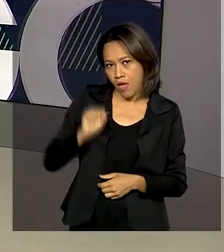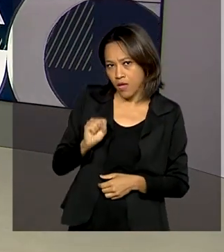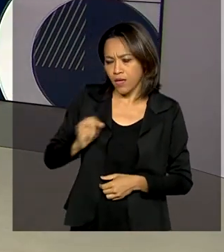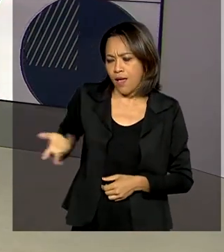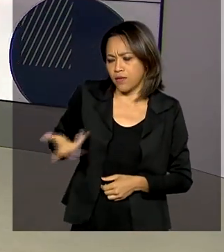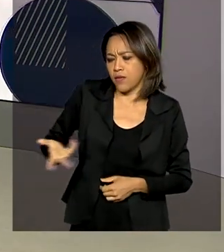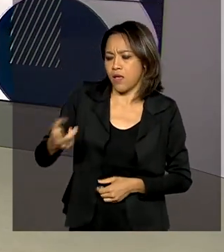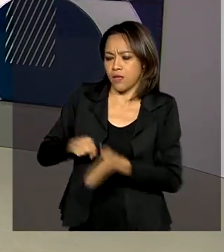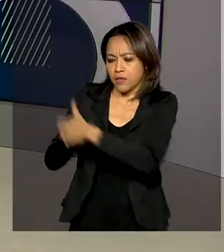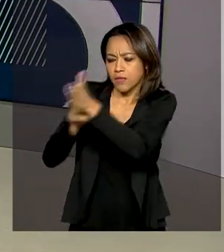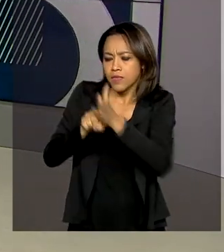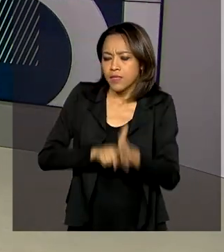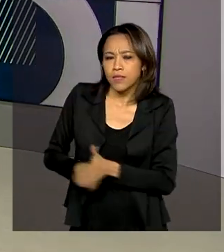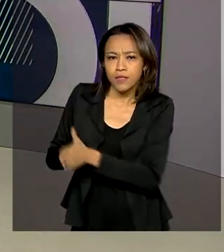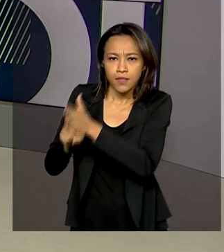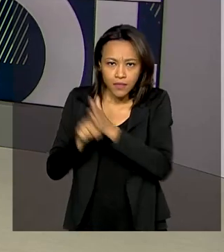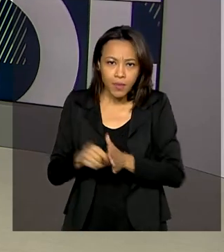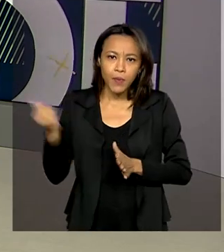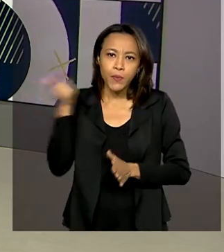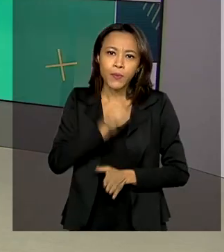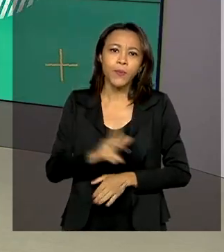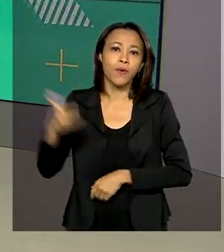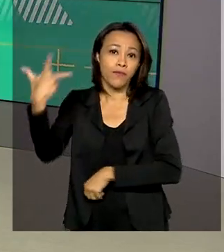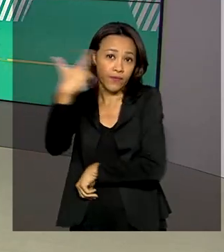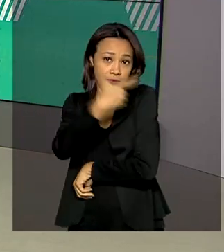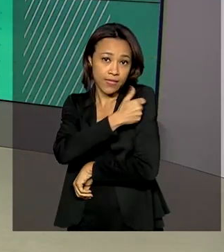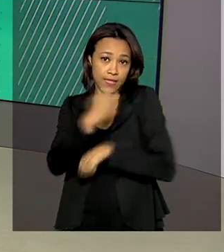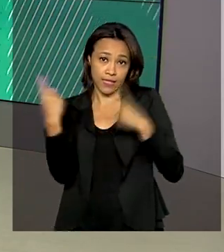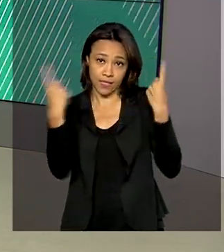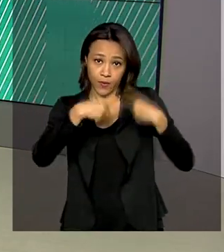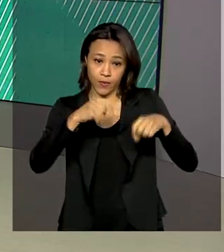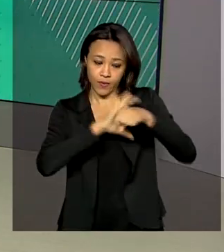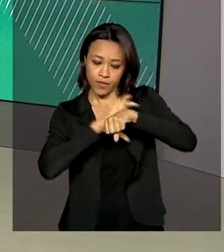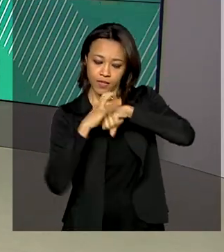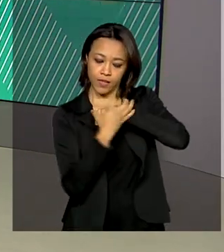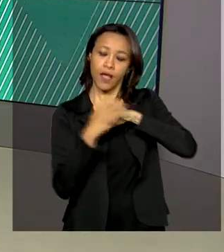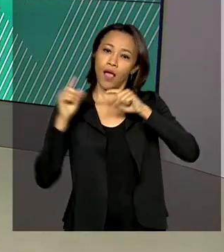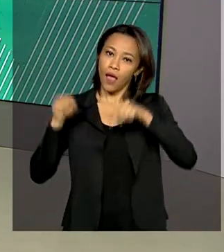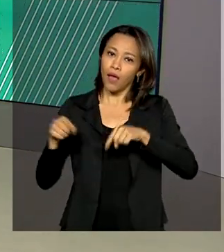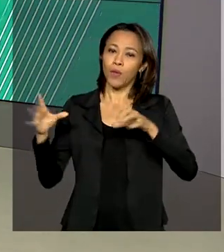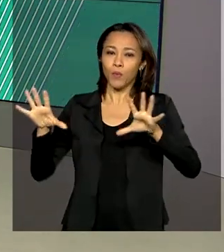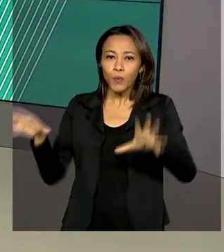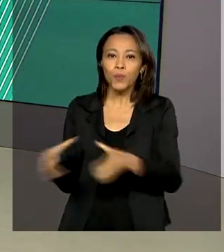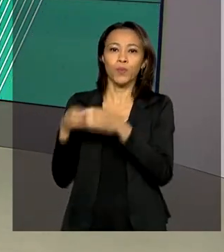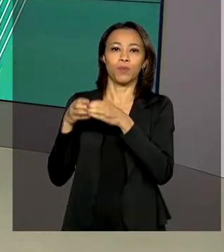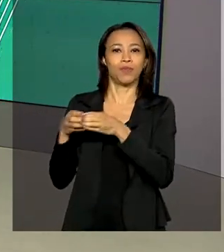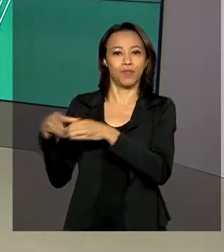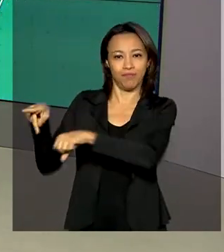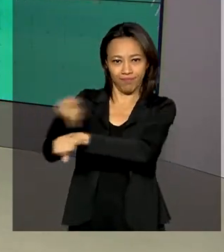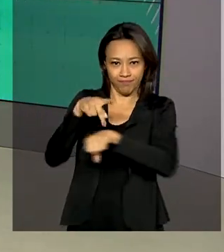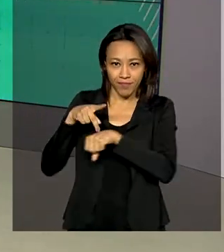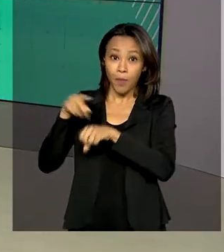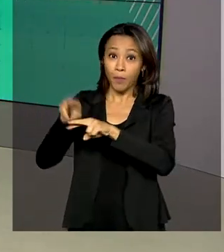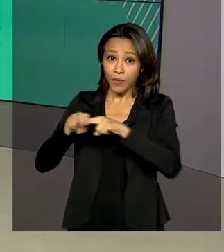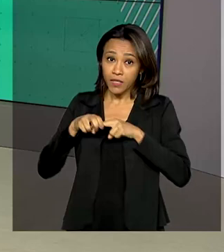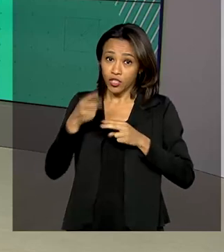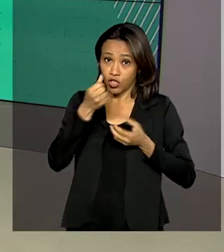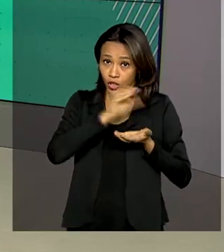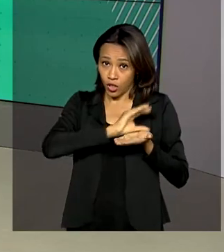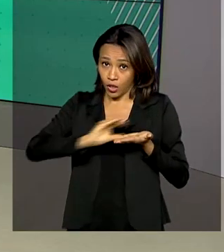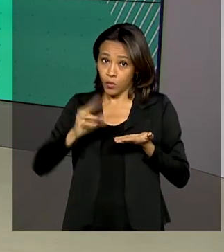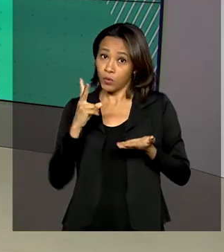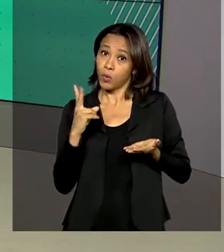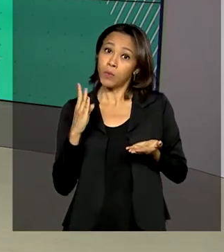e permitir o acesso a vacinas contra a Covid-19. É a aliança COVAX. Para isso, foram liberados R$ 2,5 bilhões.